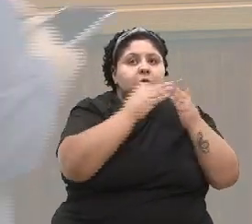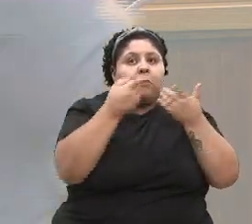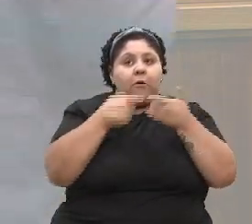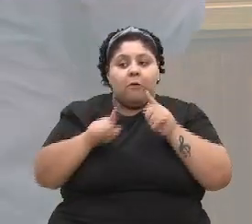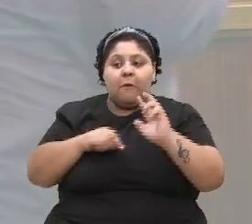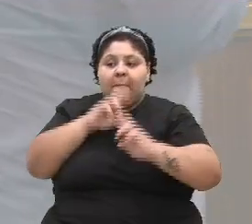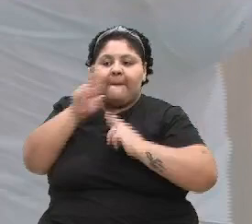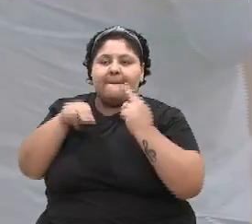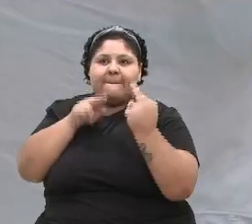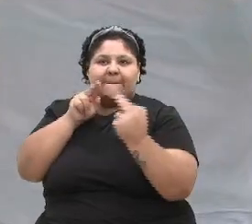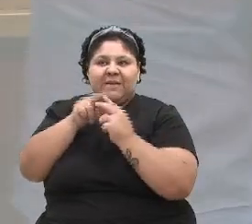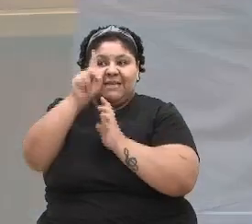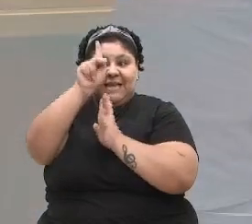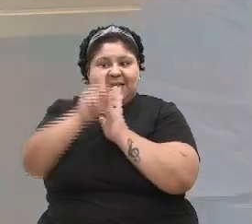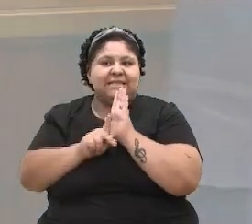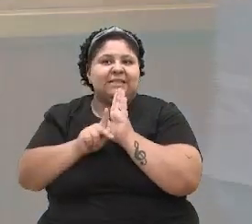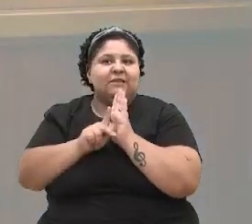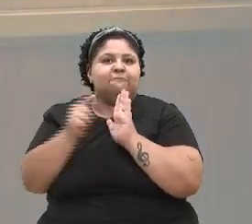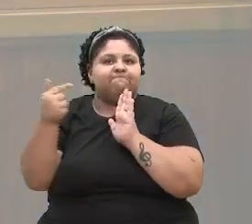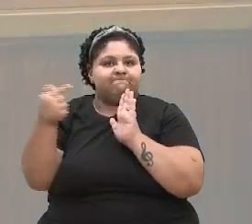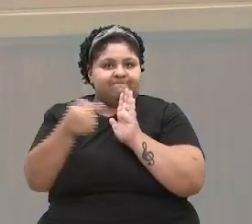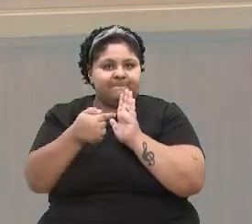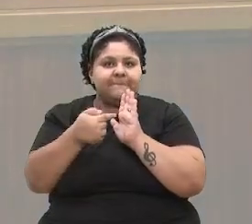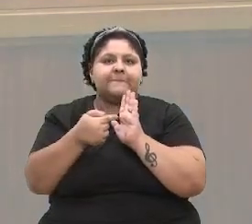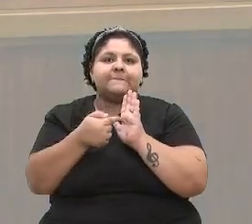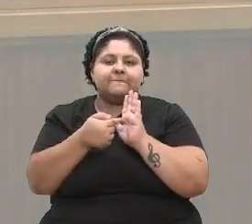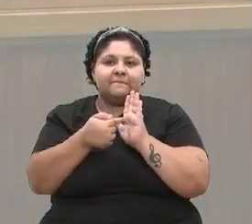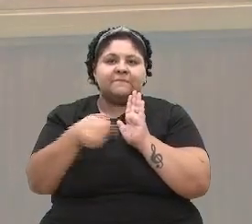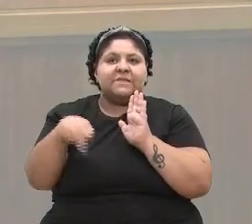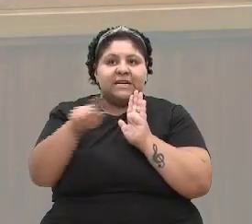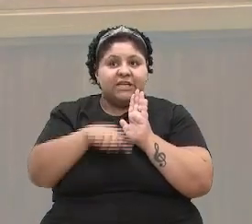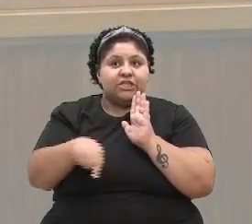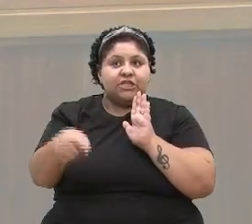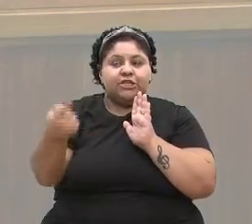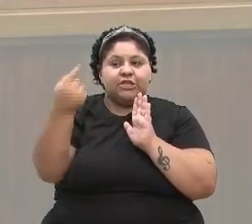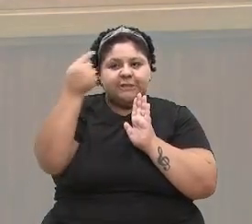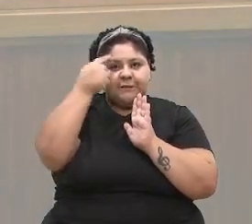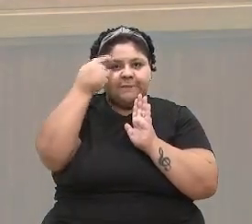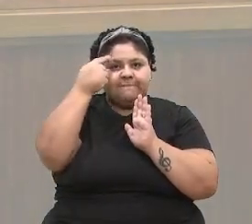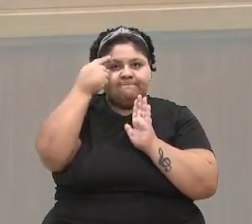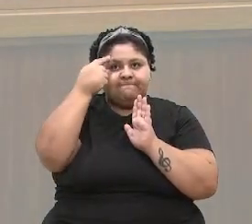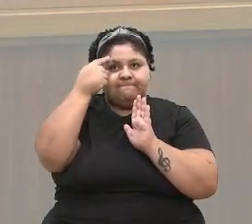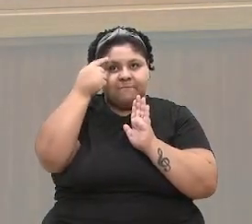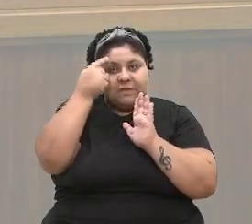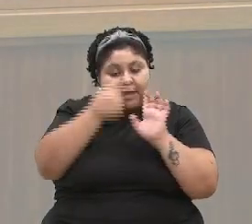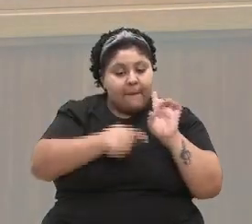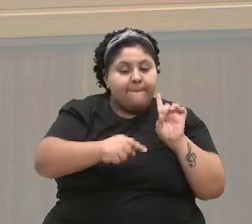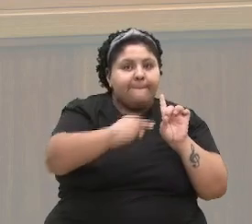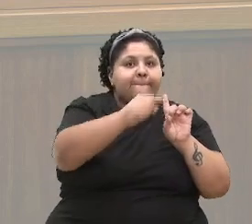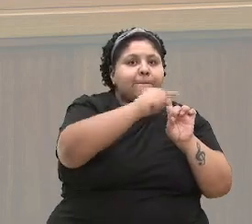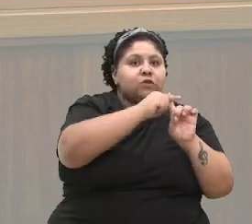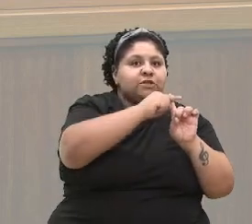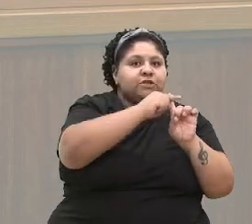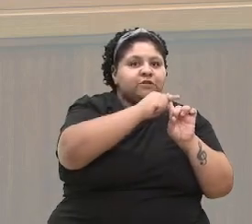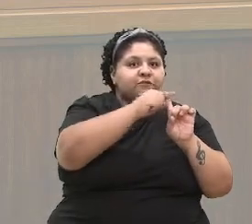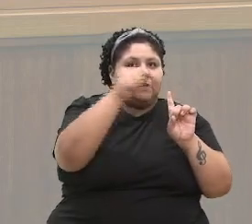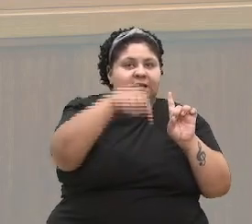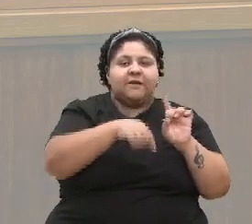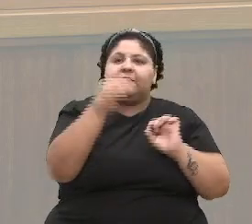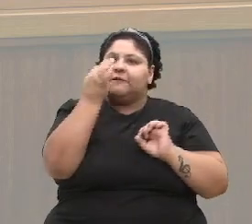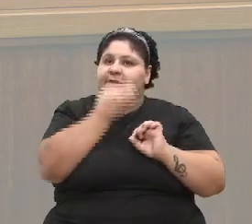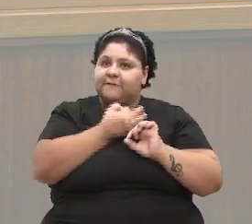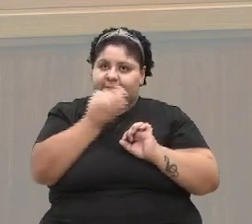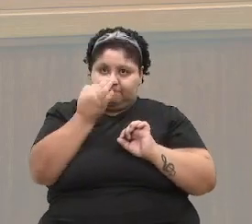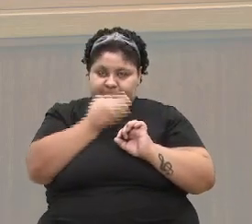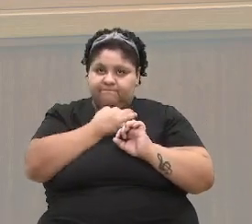relação a este projeto, especificamente, gente entende que ele é positivo para Caxias do Sul, que